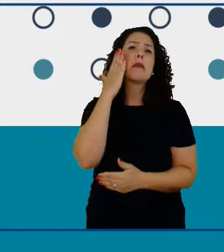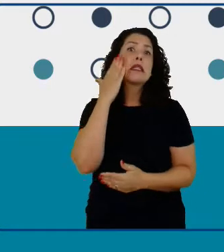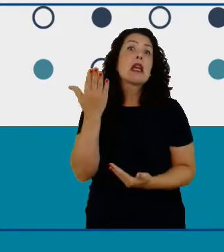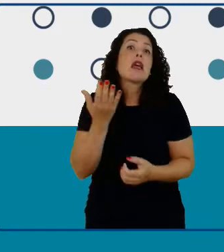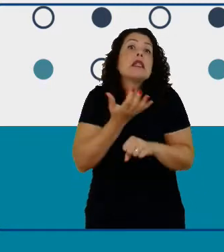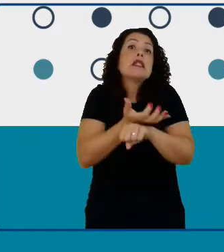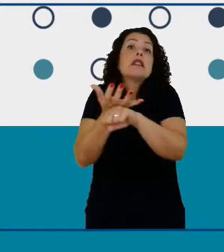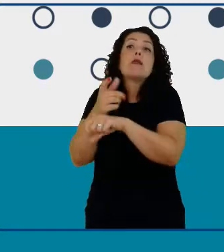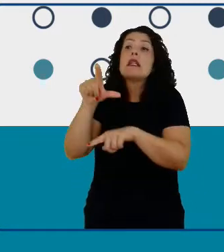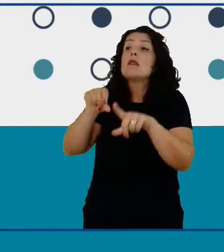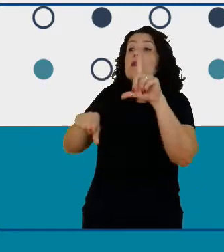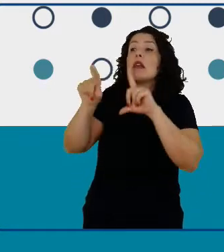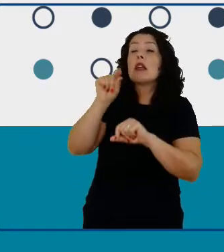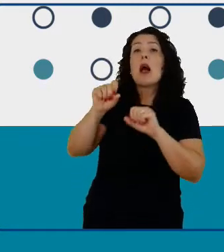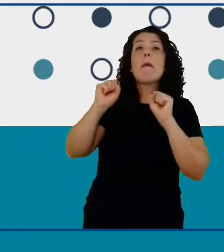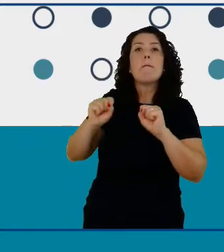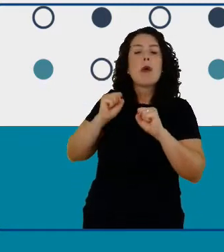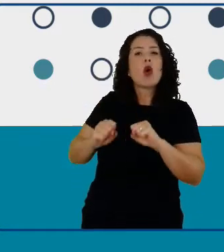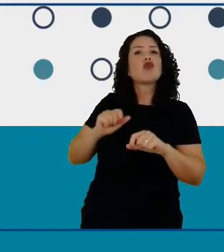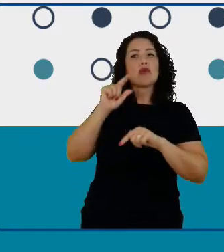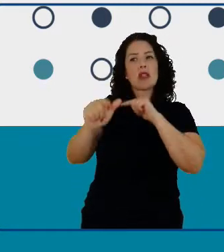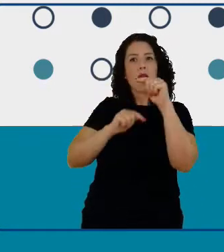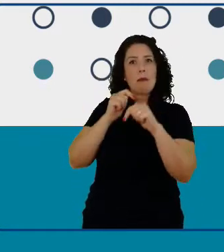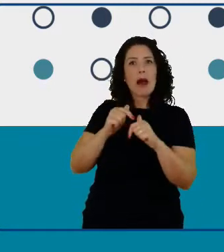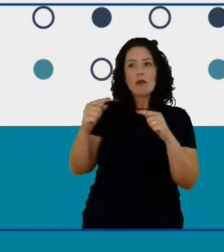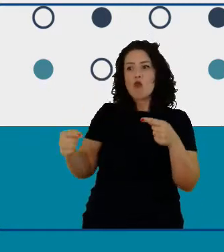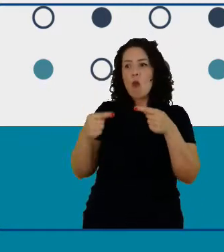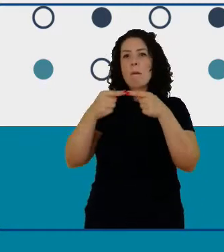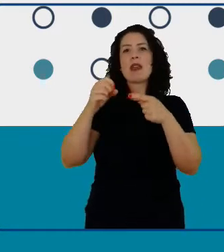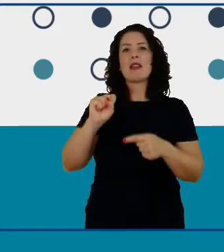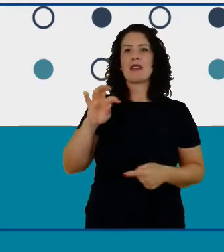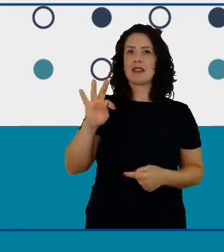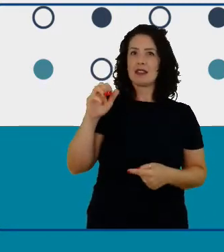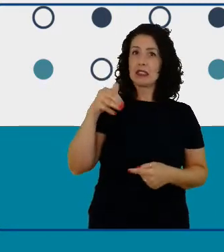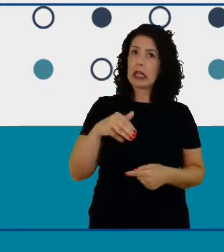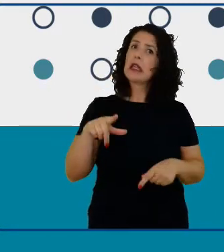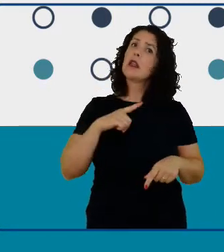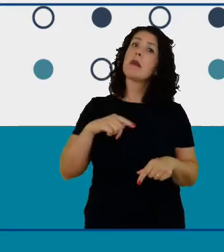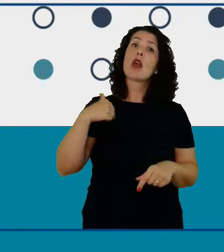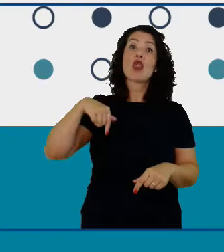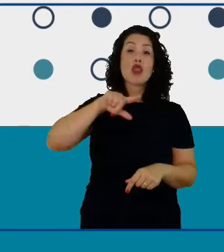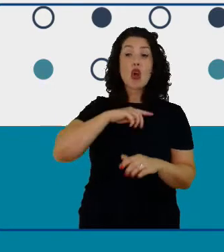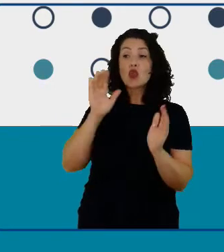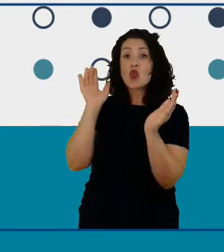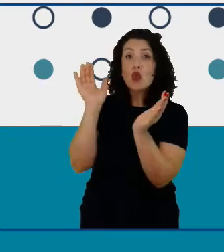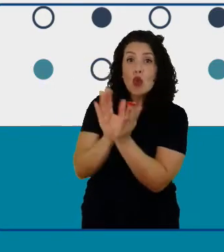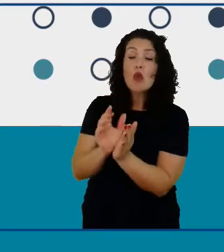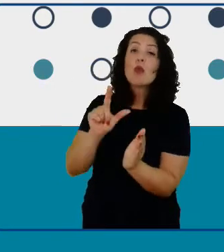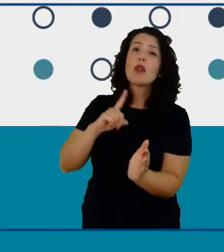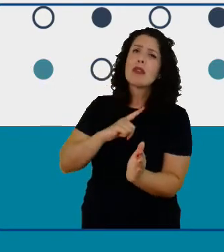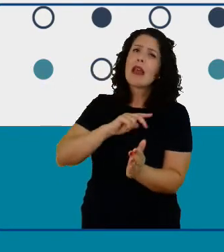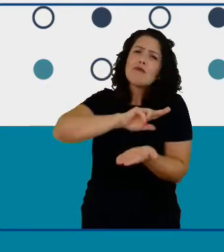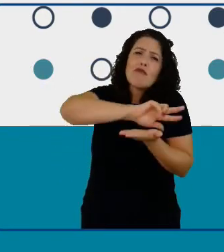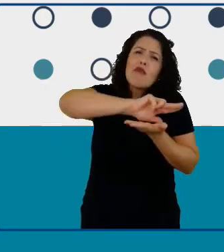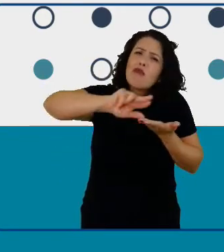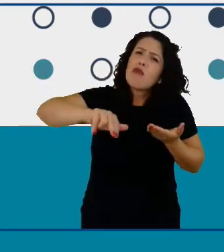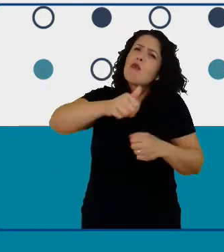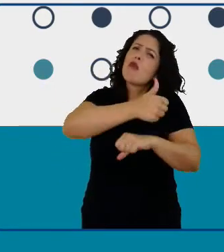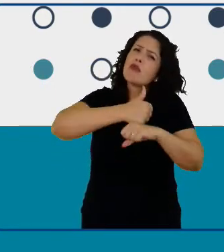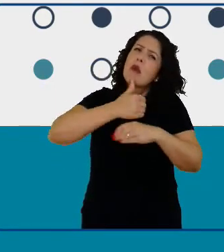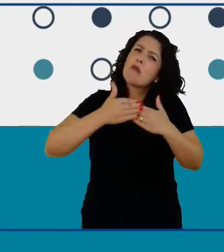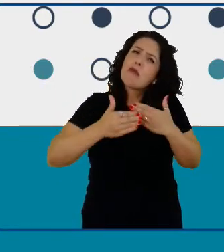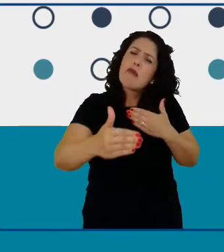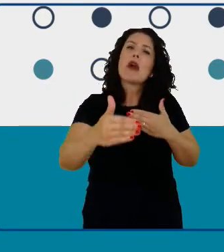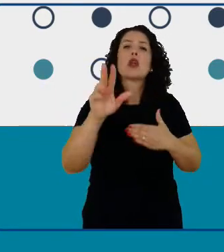relacionada a STEM em nosso clube aprendo sobre diferentes opções de carreira que usam STEM então há uma mudança positiva